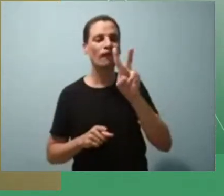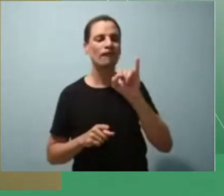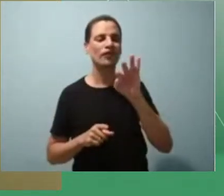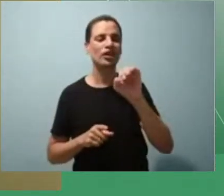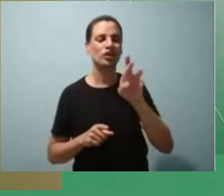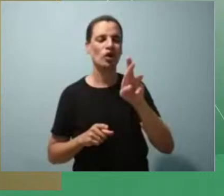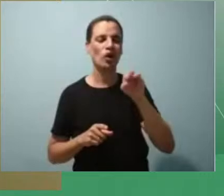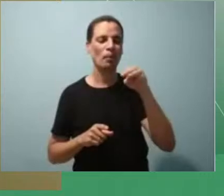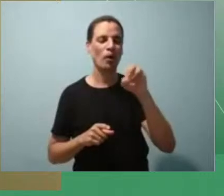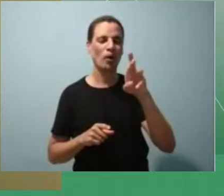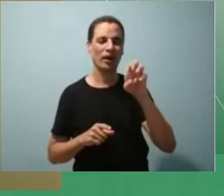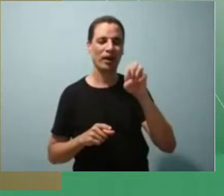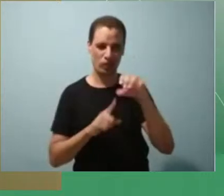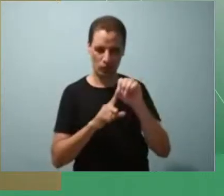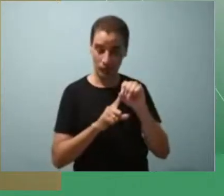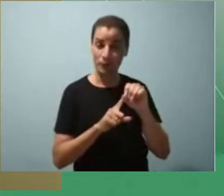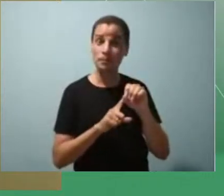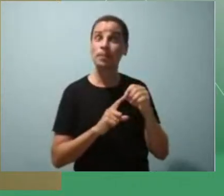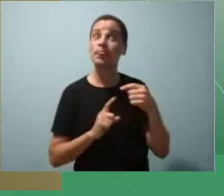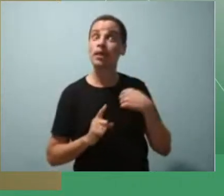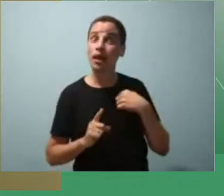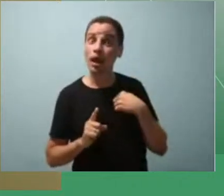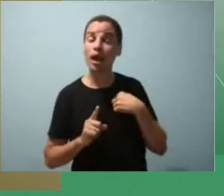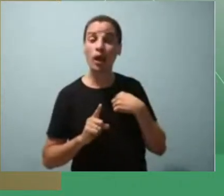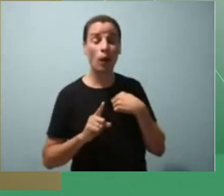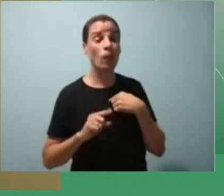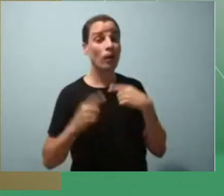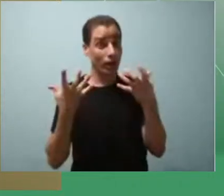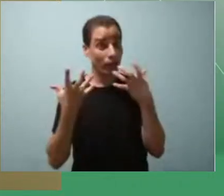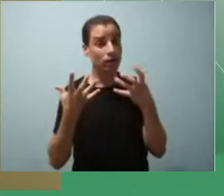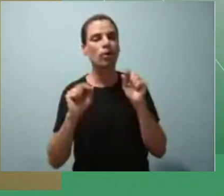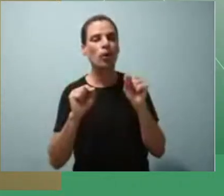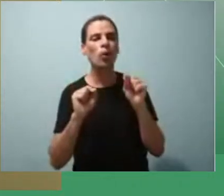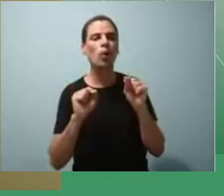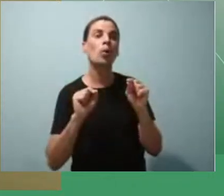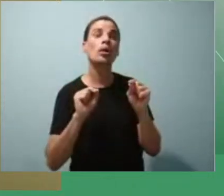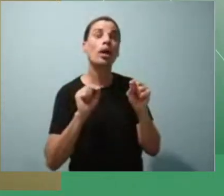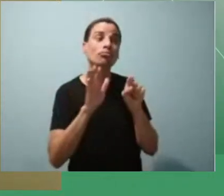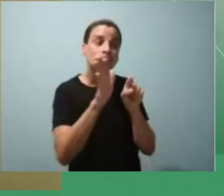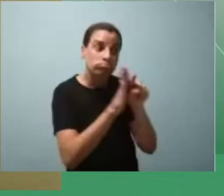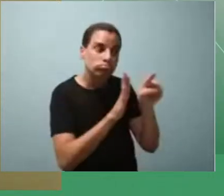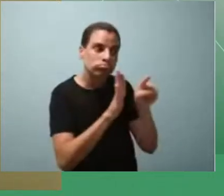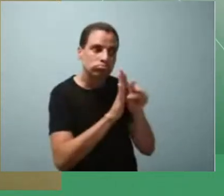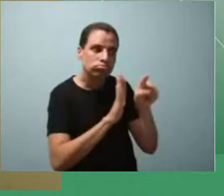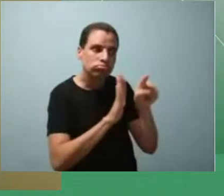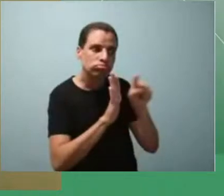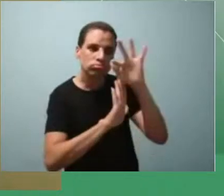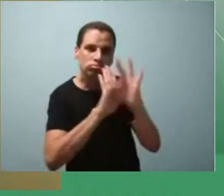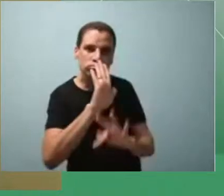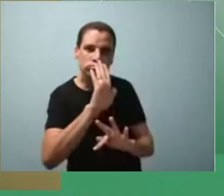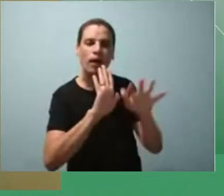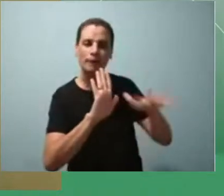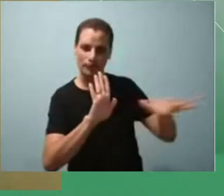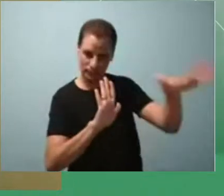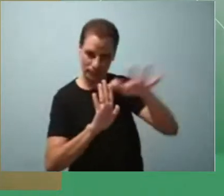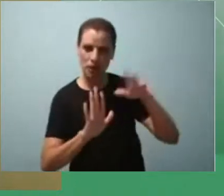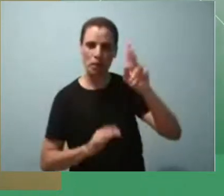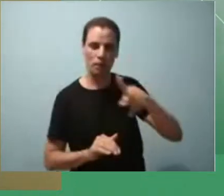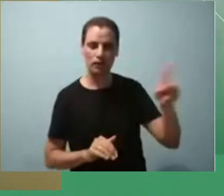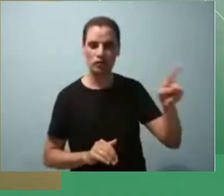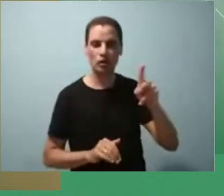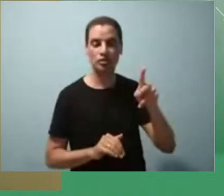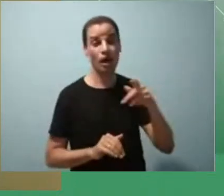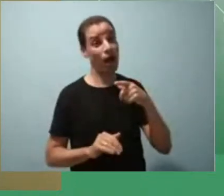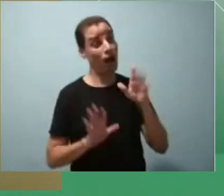Na prática, eu tenho a intenção de fazer um questionário com os professores, e aí eu afunilei para Santa Maria, porque é onde eu trabalho,